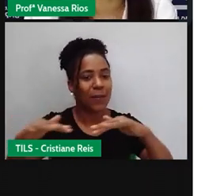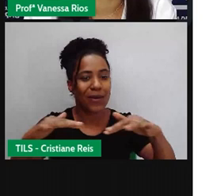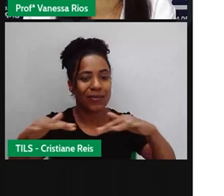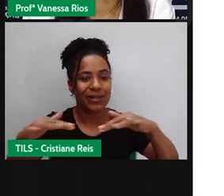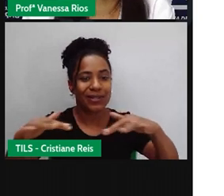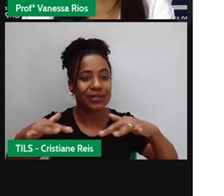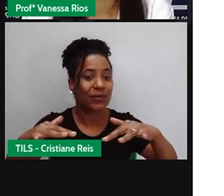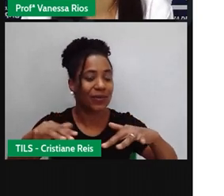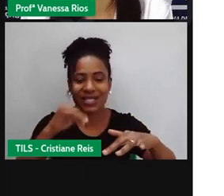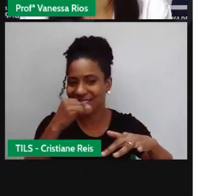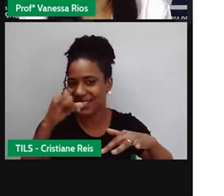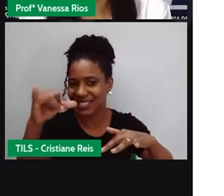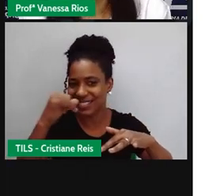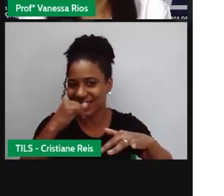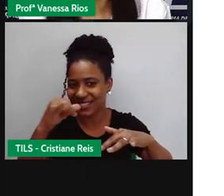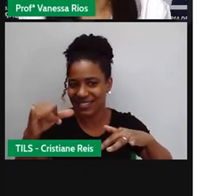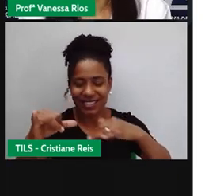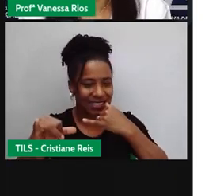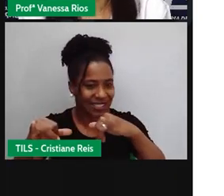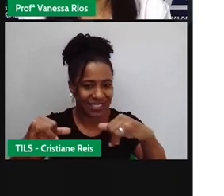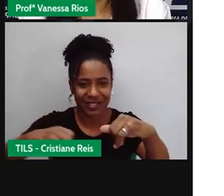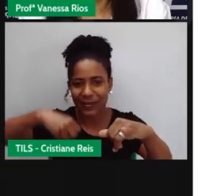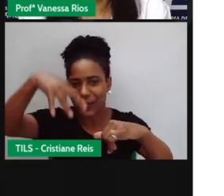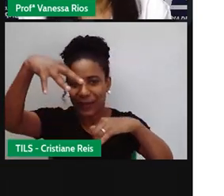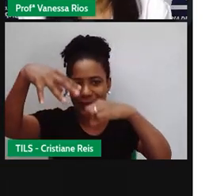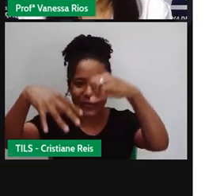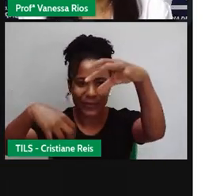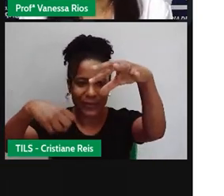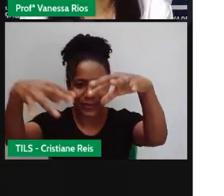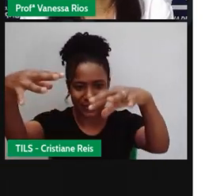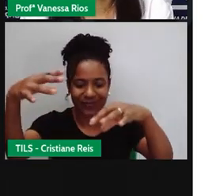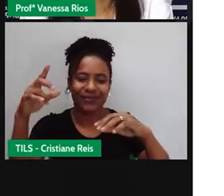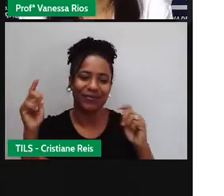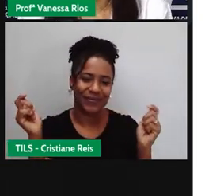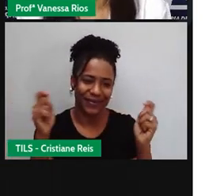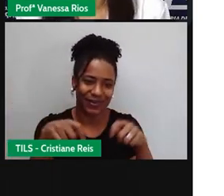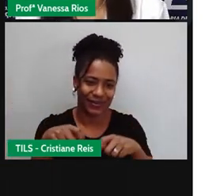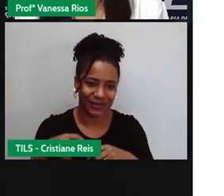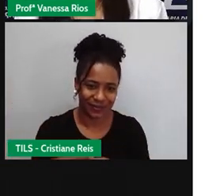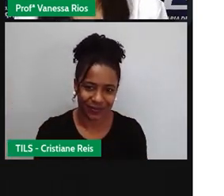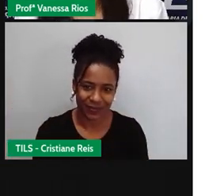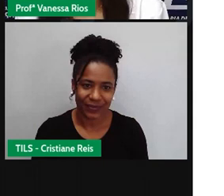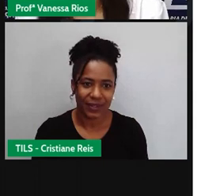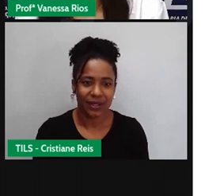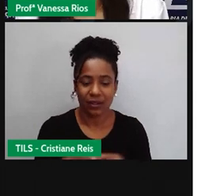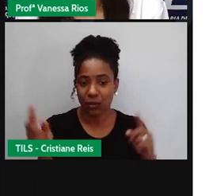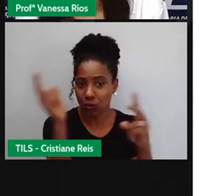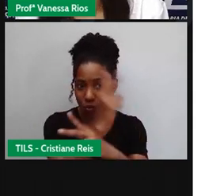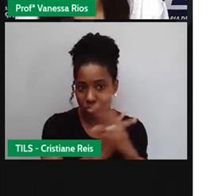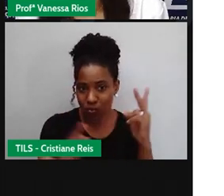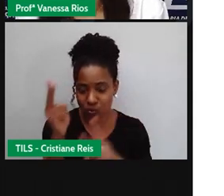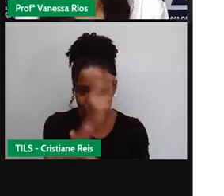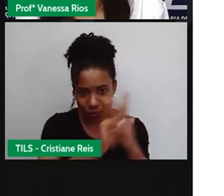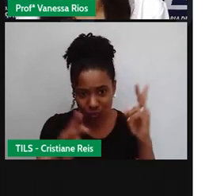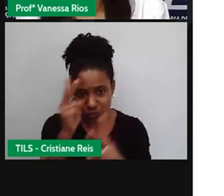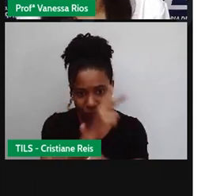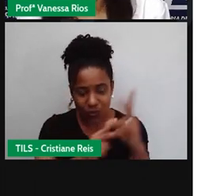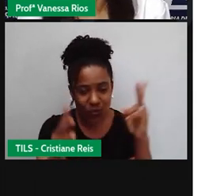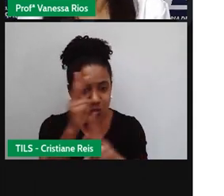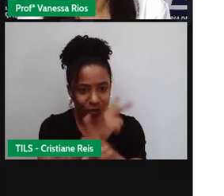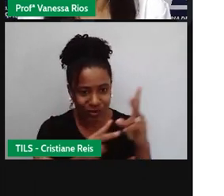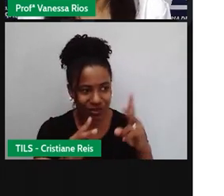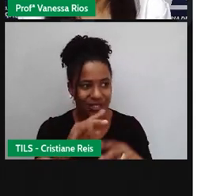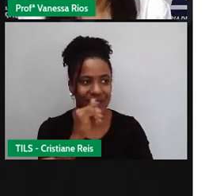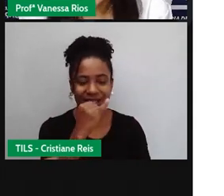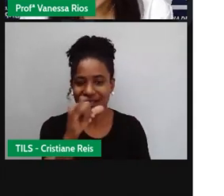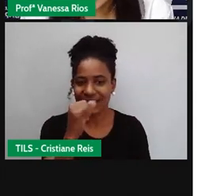se transforma em energia elétrica. Aí a gente pensa, o vento é uma fonte de energia renovável,